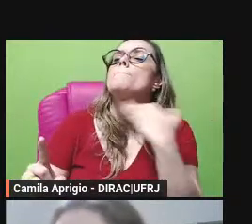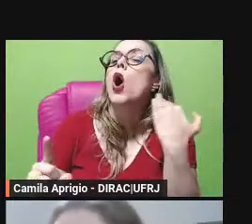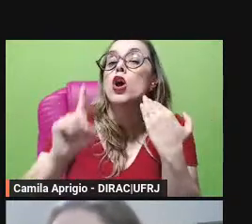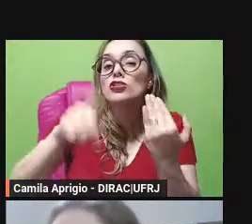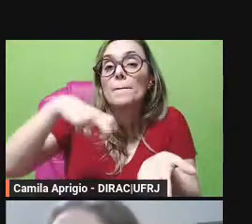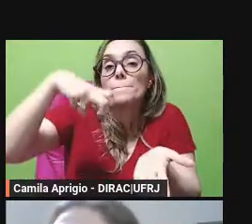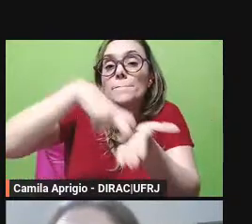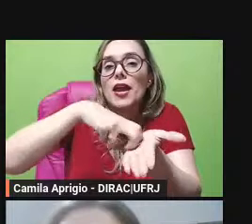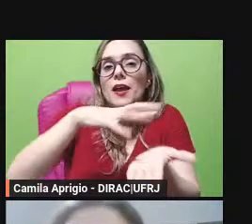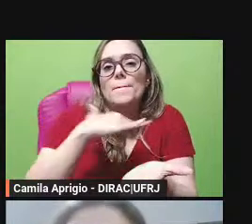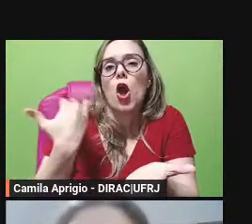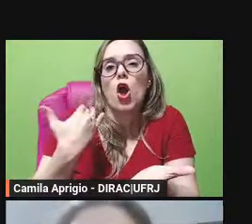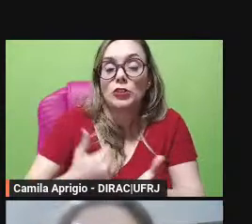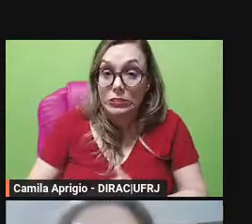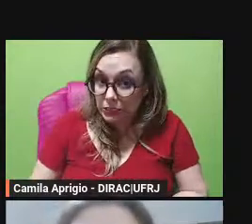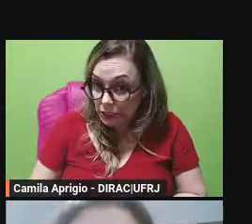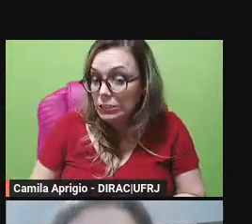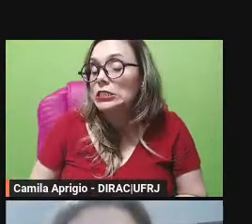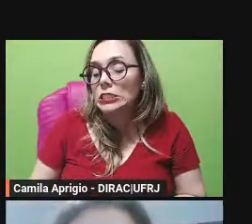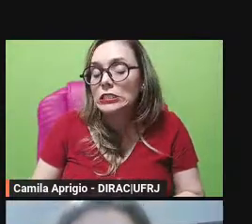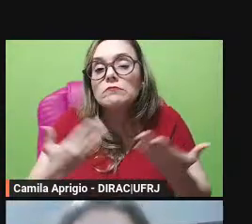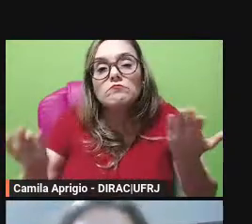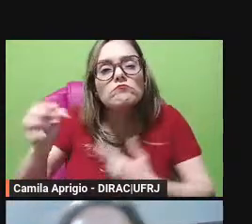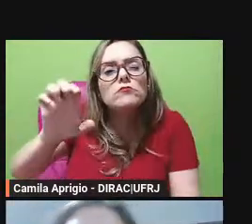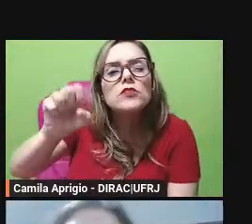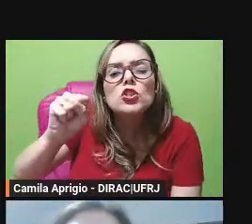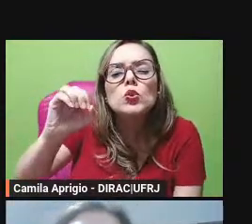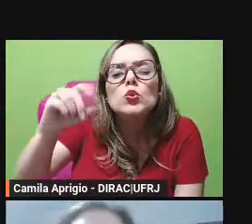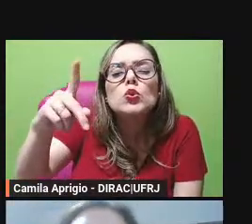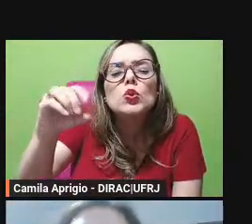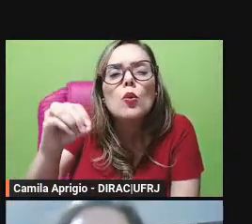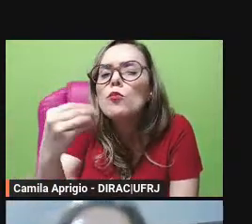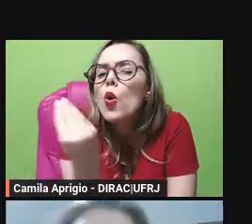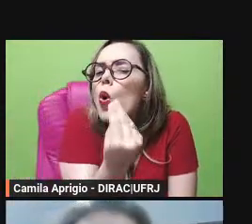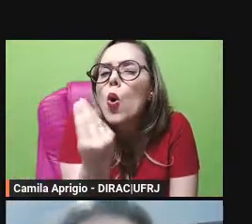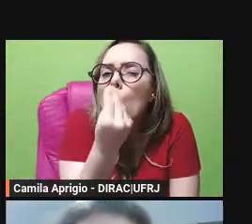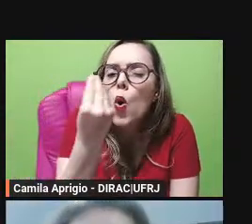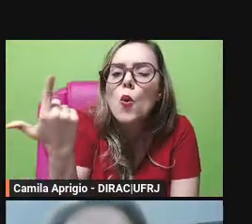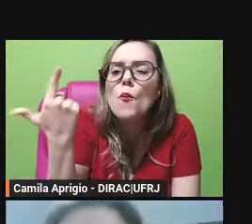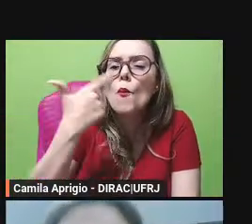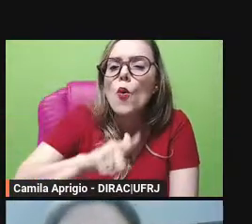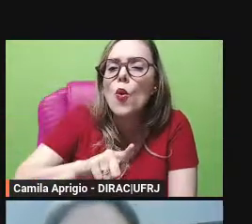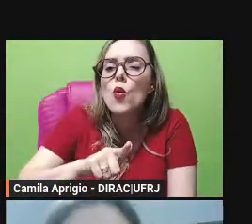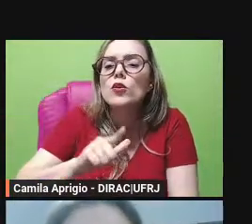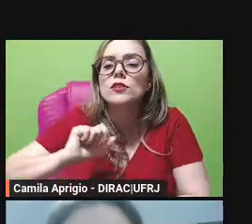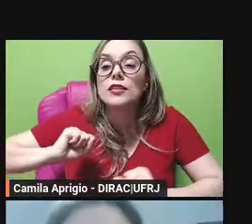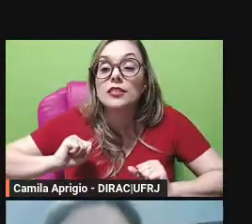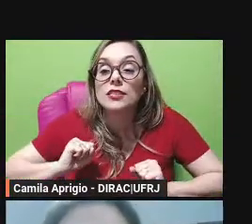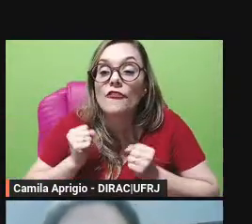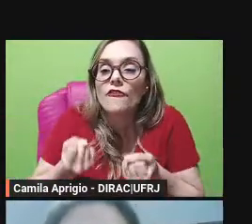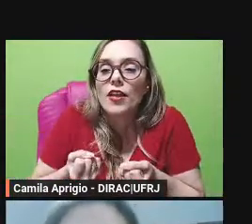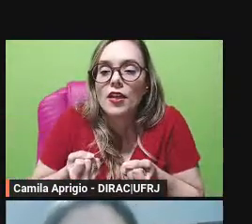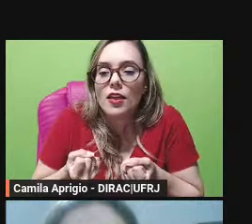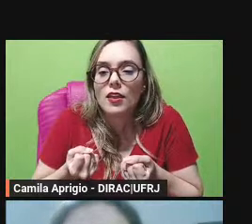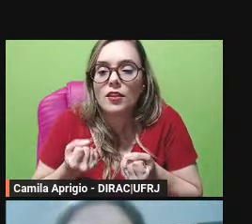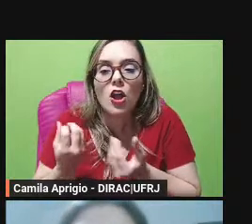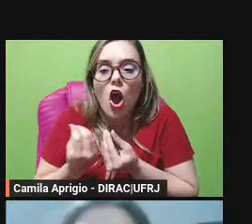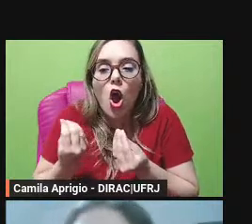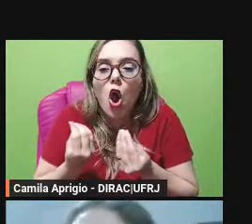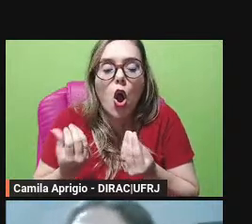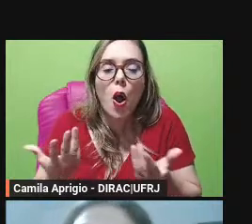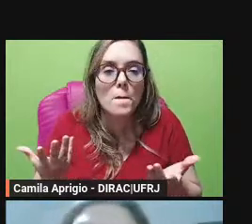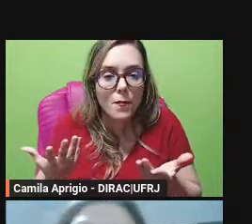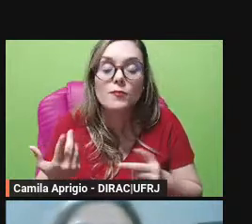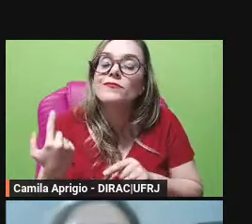para defender né para para defender a sua ideia de que